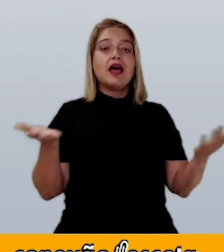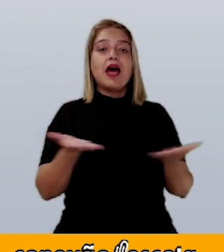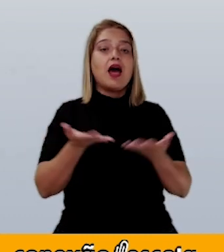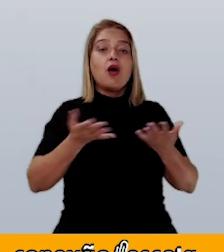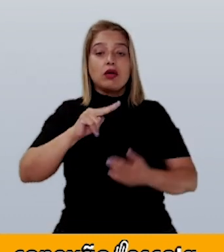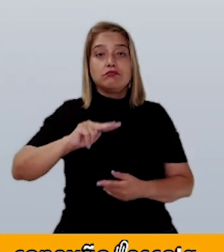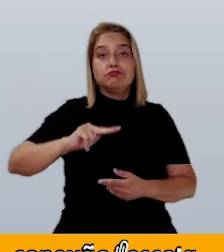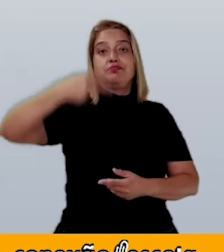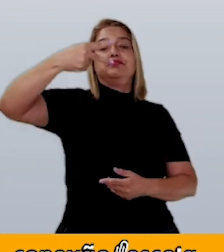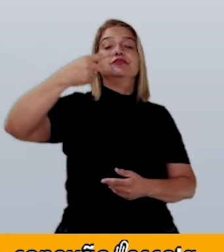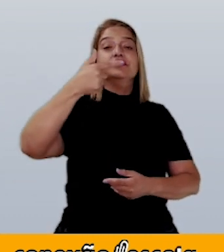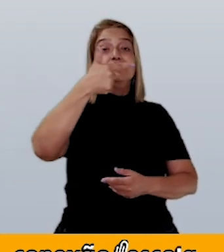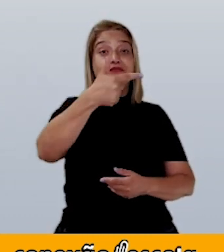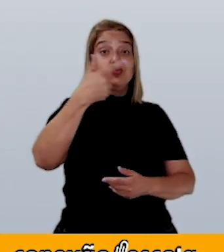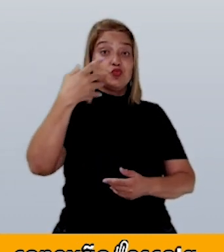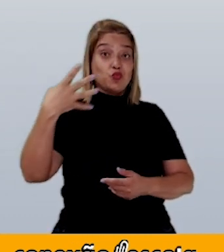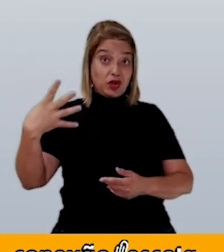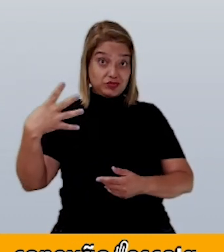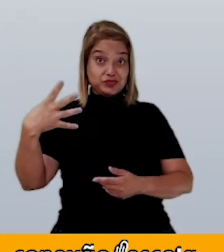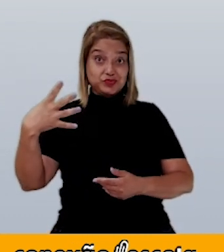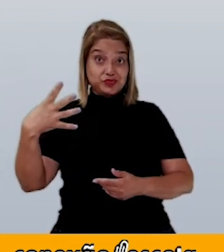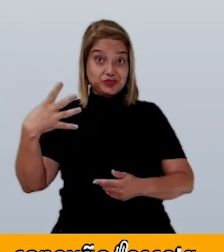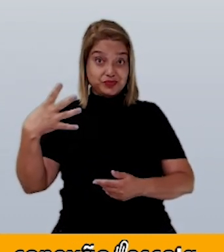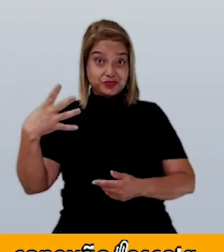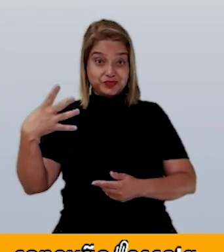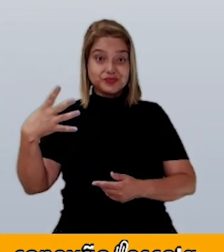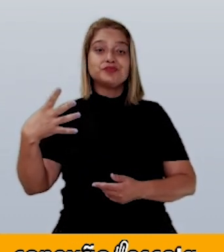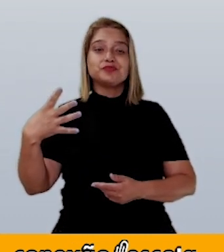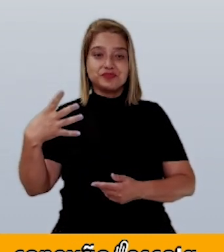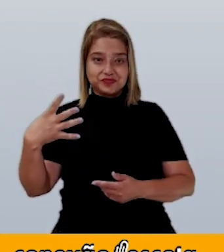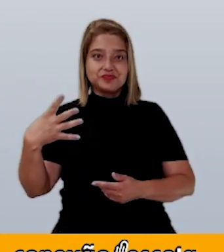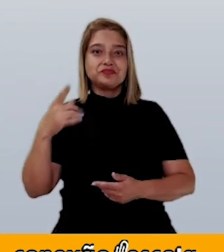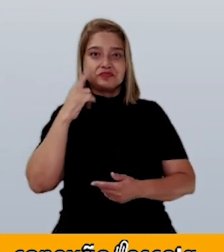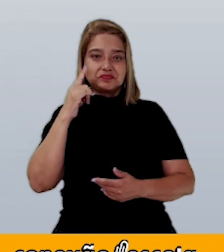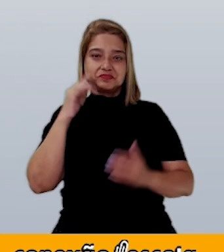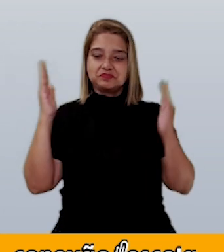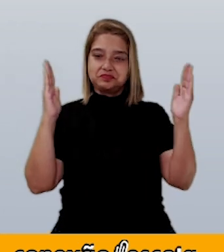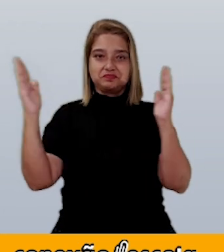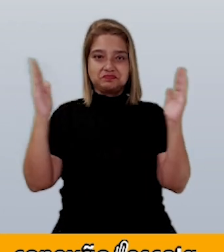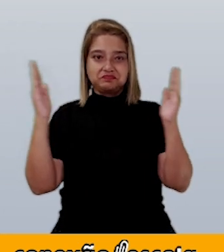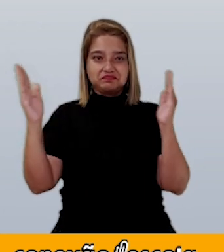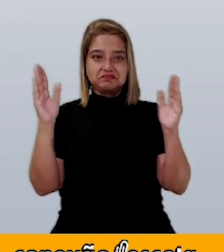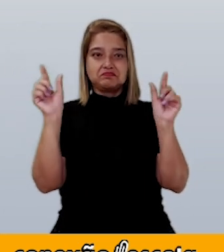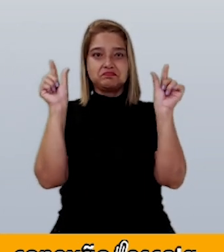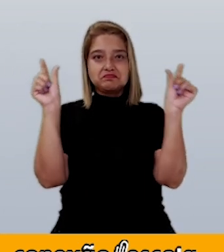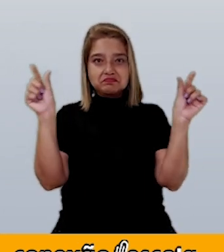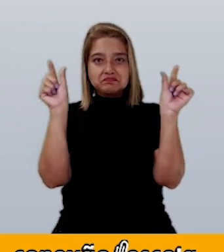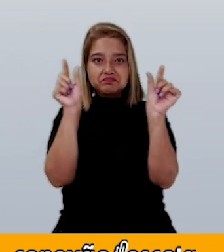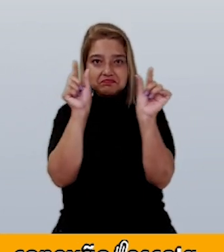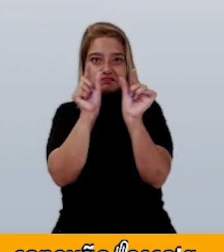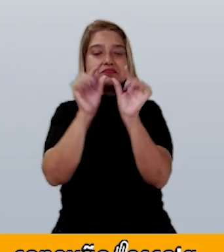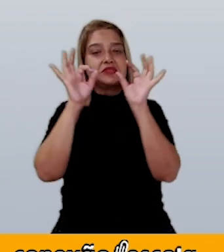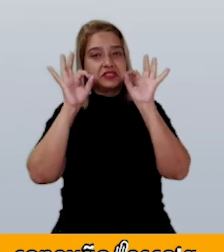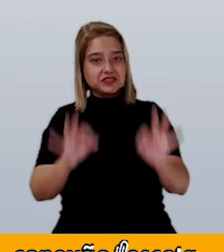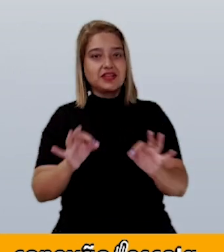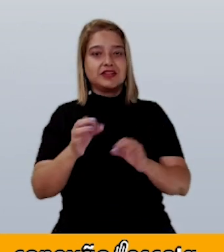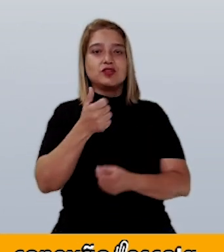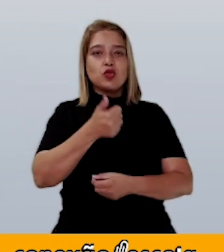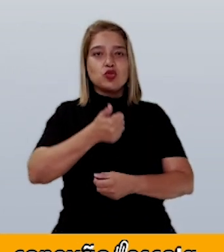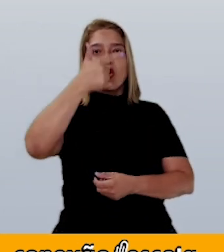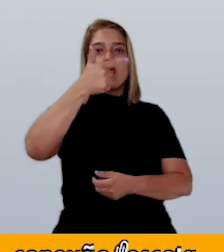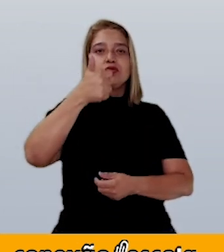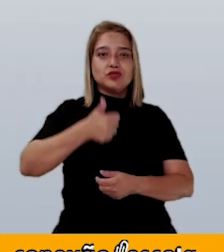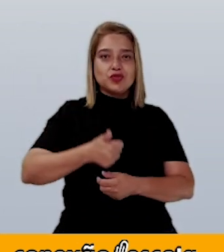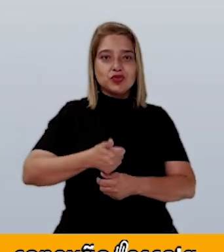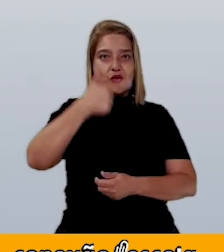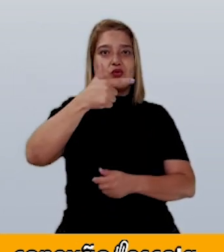tornarão vinte e quatro. Distribuídos em duas linhas de doze quadradinhos cada,